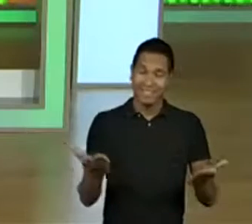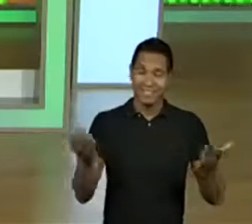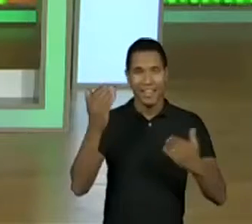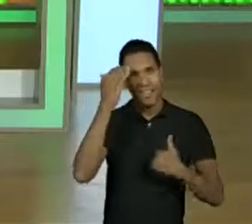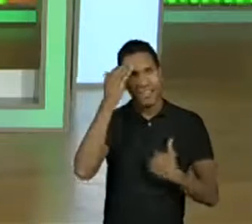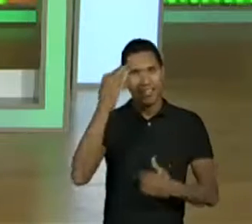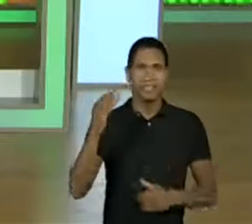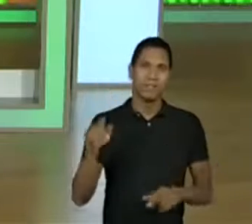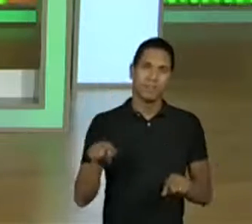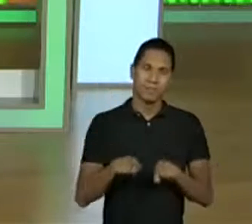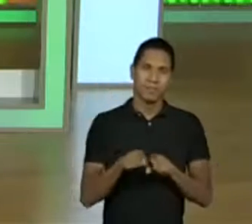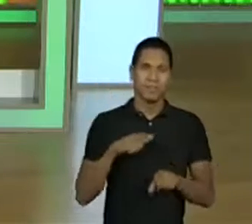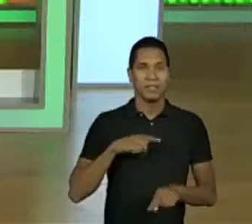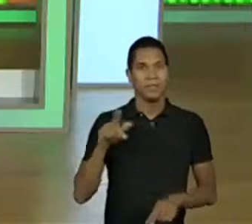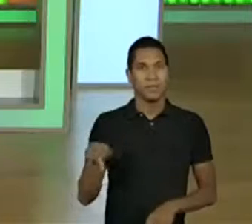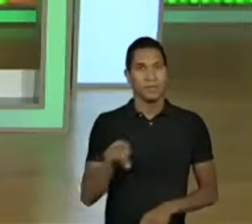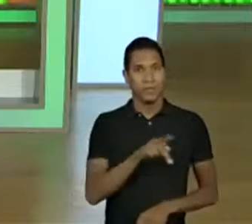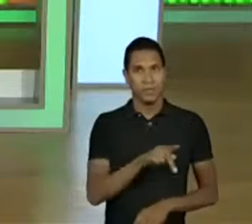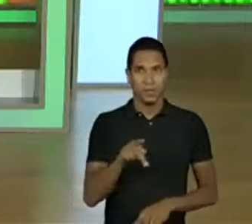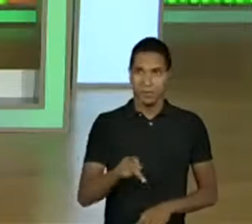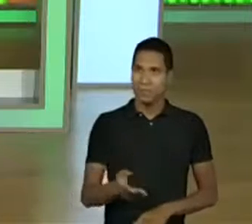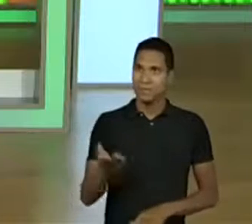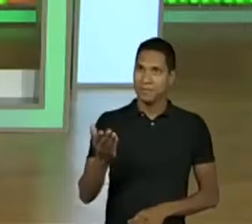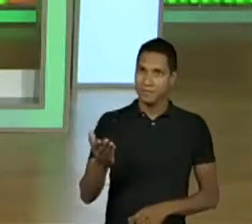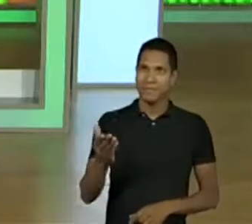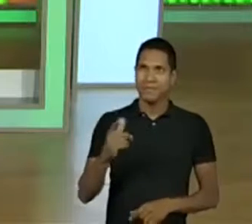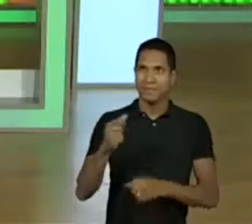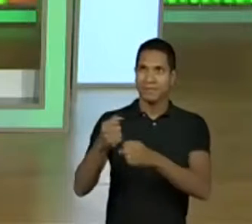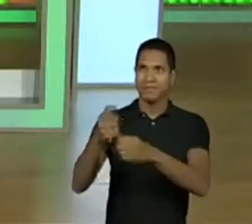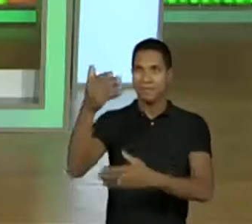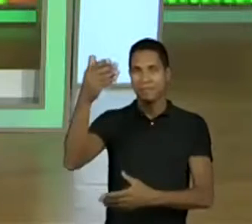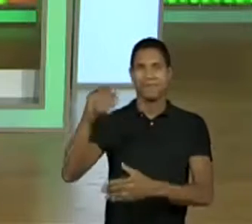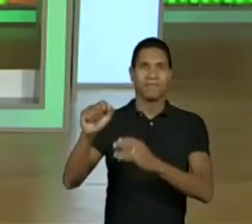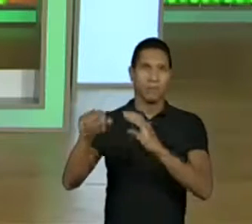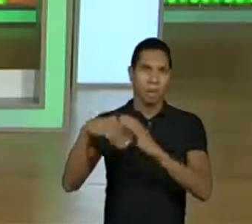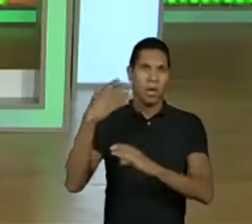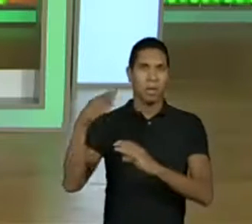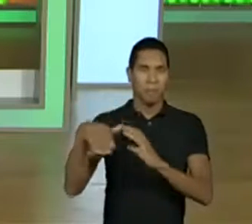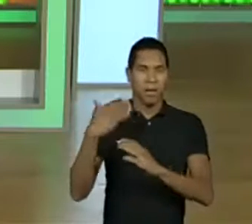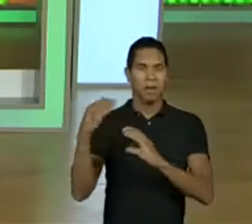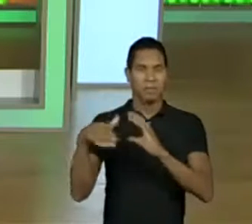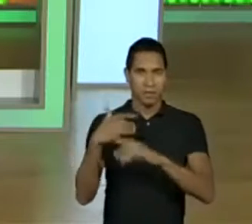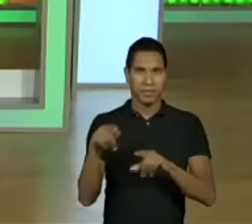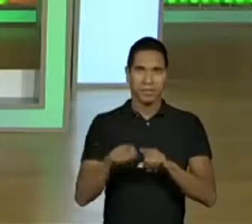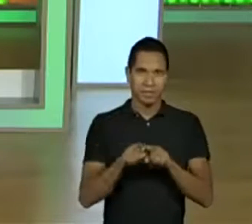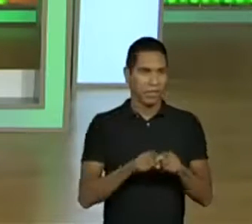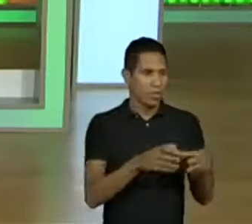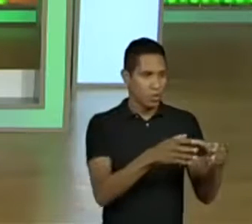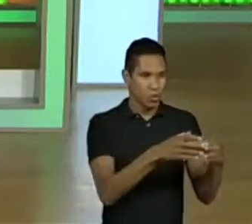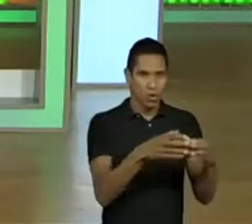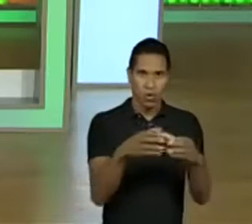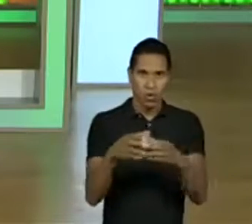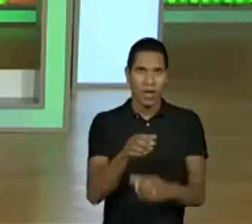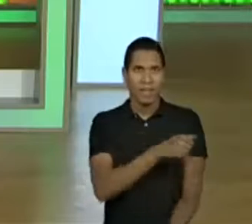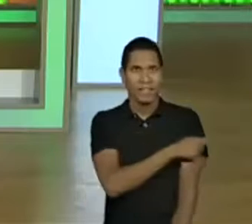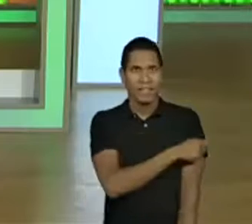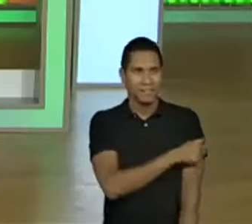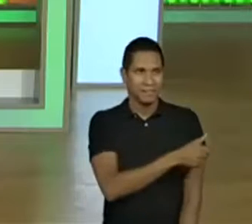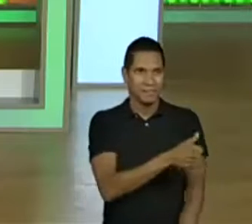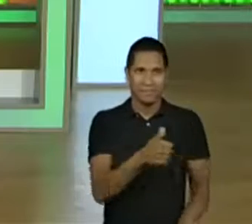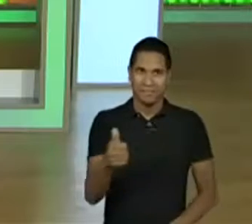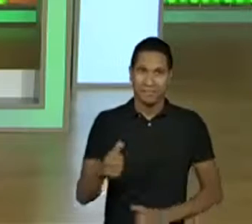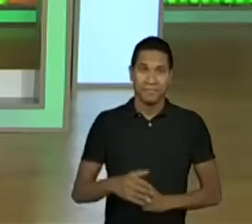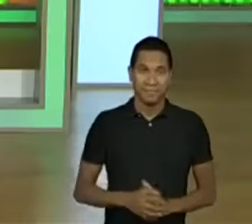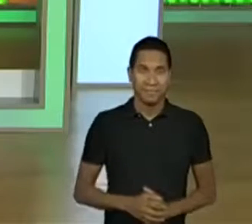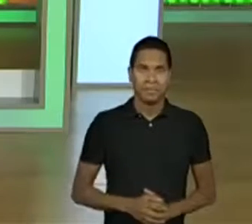participação dos professores que estão repassando aí as mensagens dos alunos que estão agrupados em chats menores. Isso,